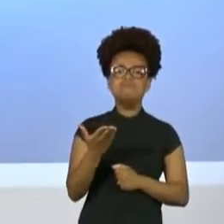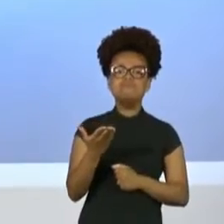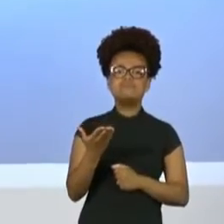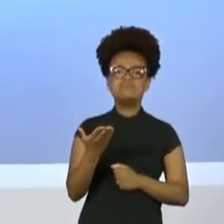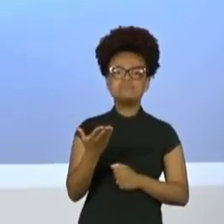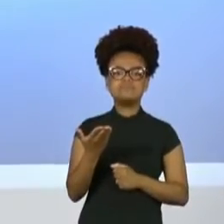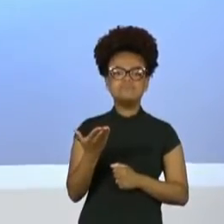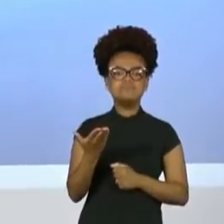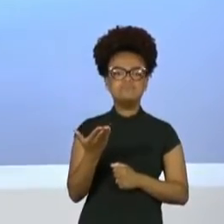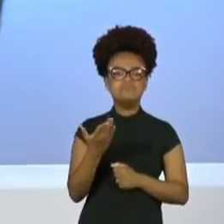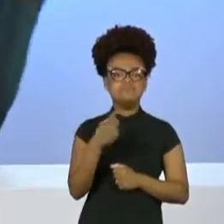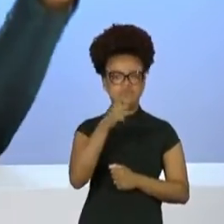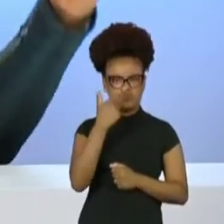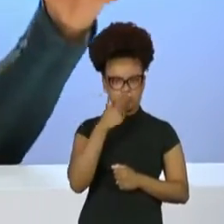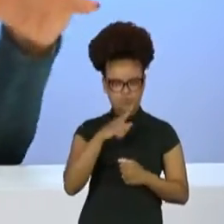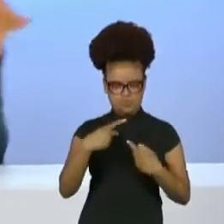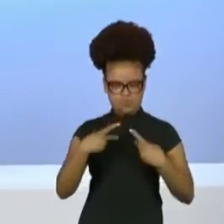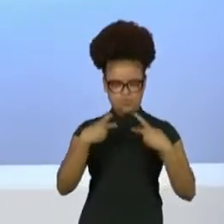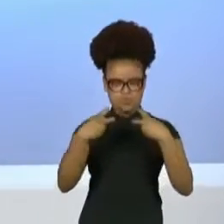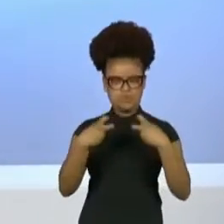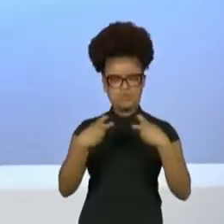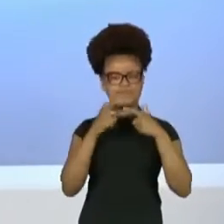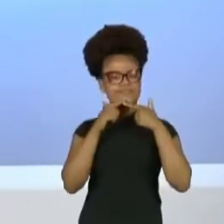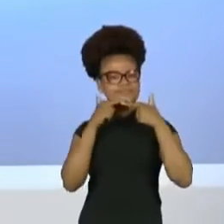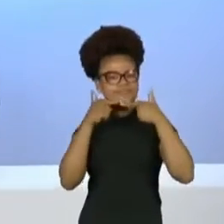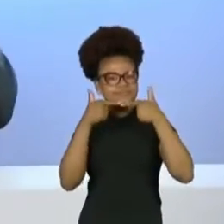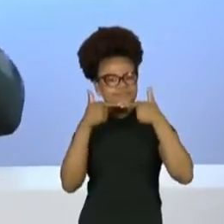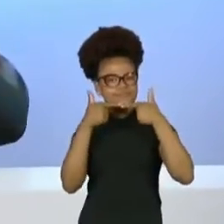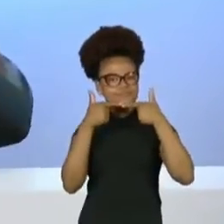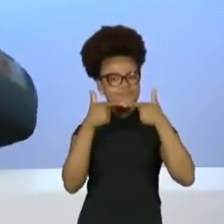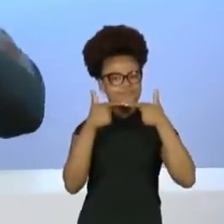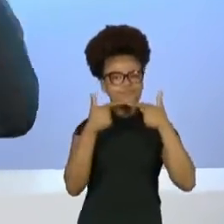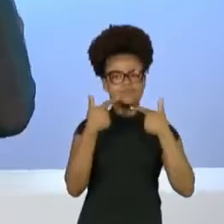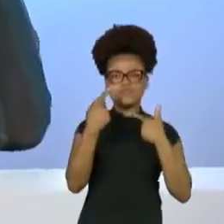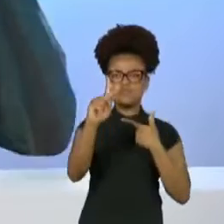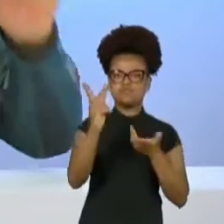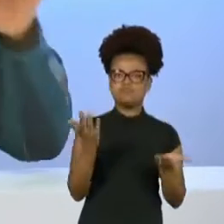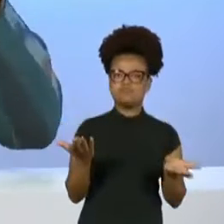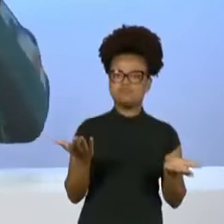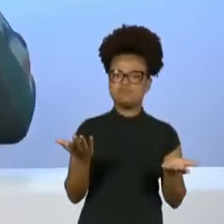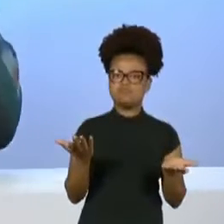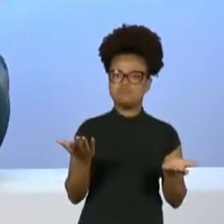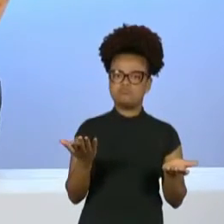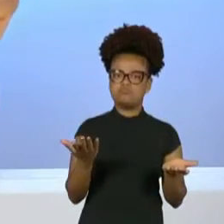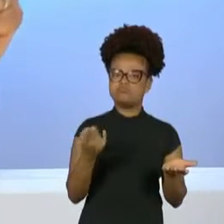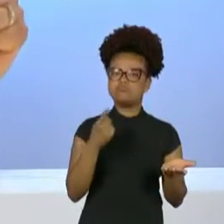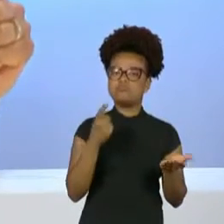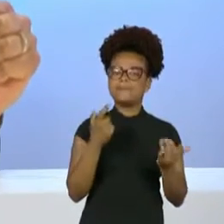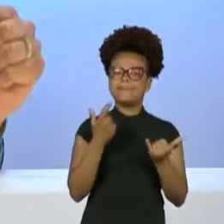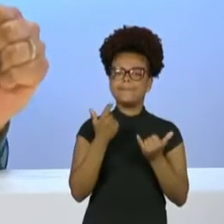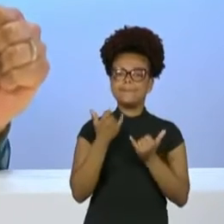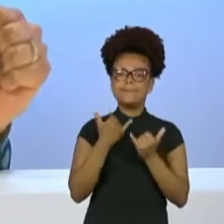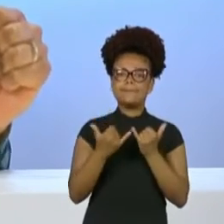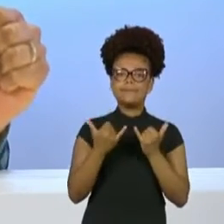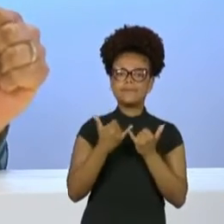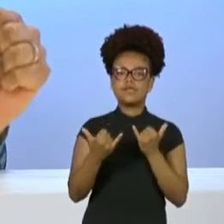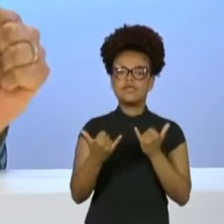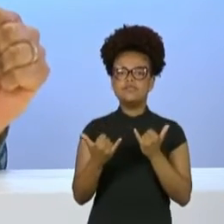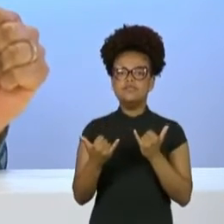se isso é da Zezé ou, assim, eu sou muito mais parecida com meu pai, eu sou muito mais parecida com a minha mãe,